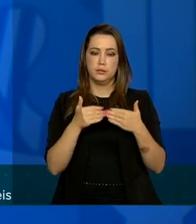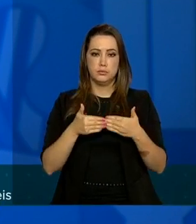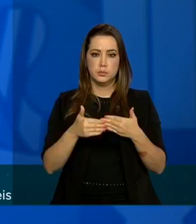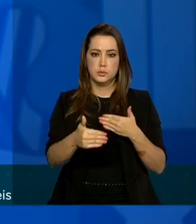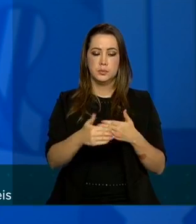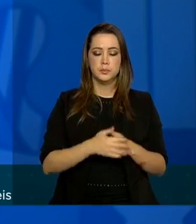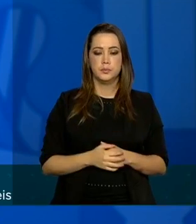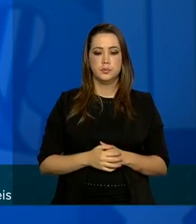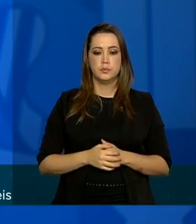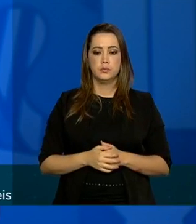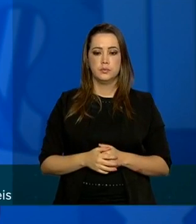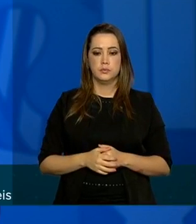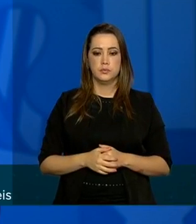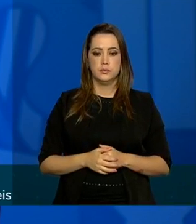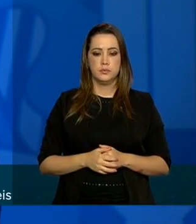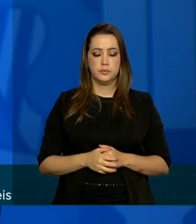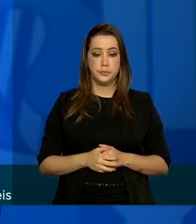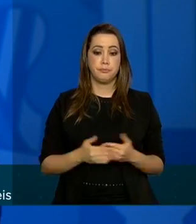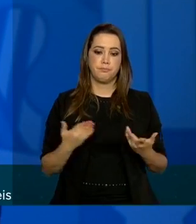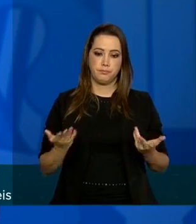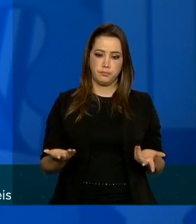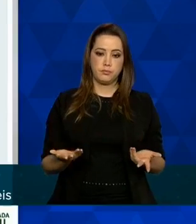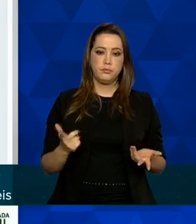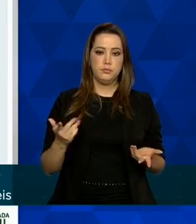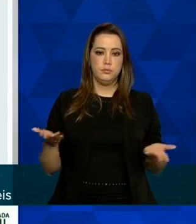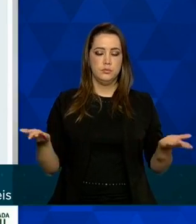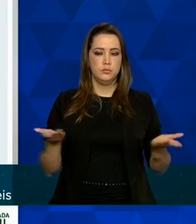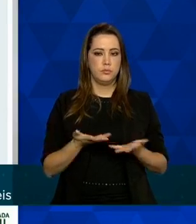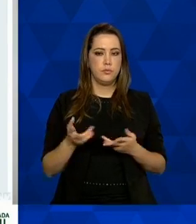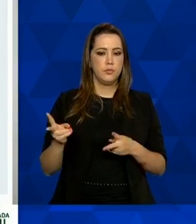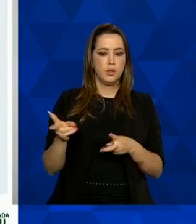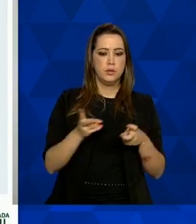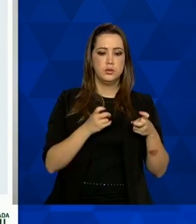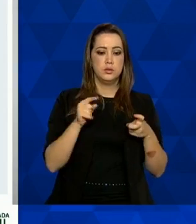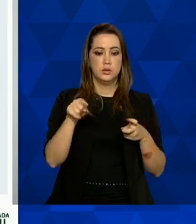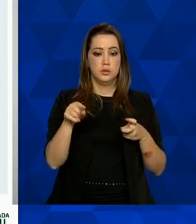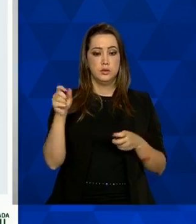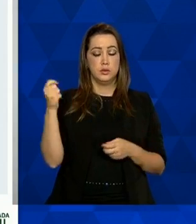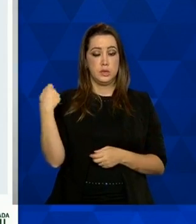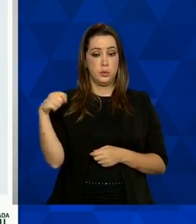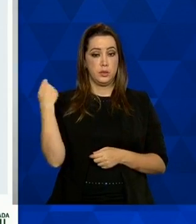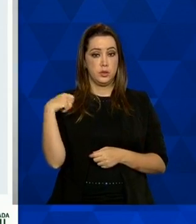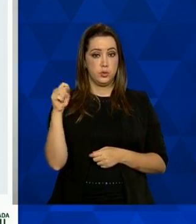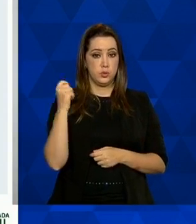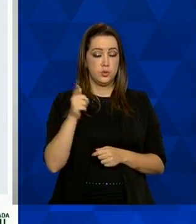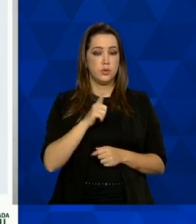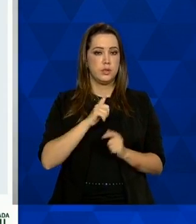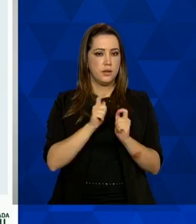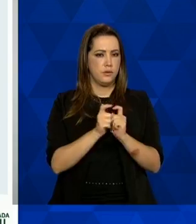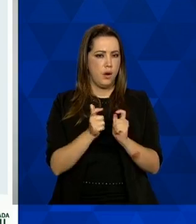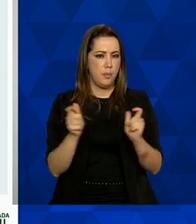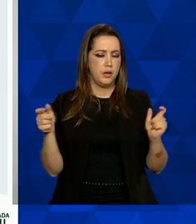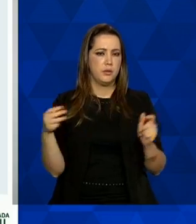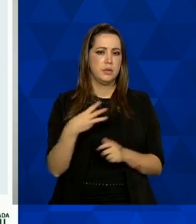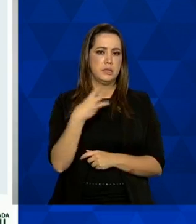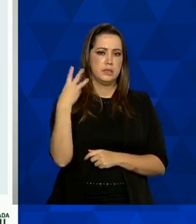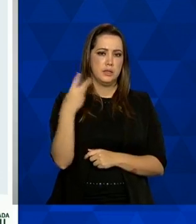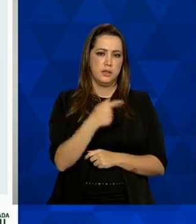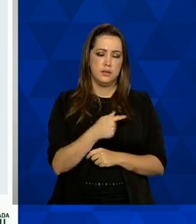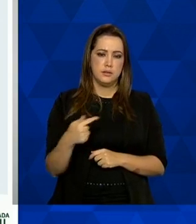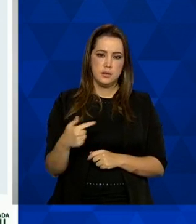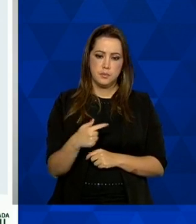próximo. E a gente destaca aqui o estado do Rio Grande do Sul que teve um aumento nas últimas três semanas